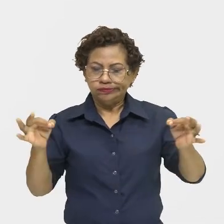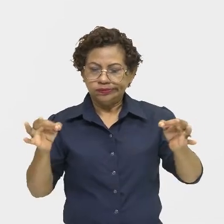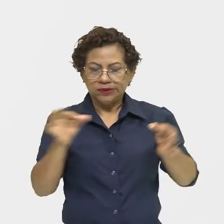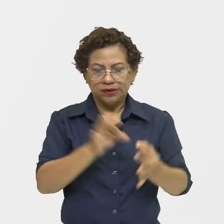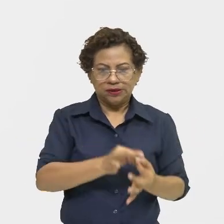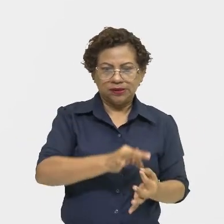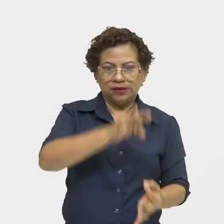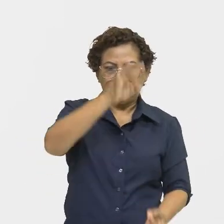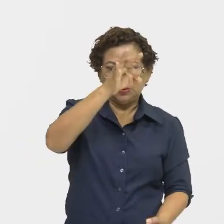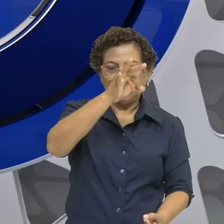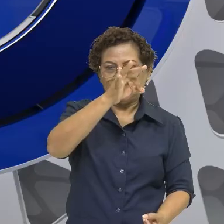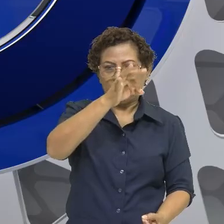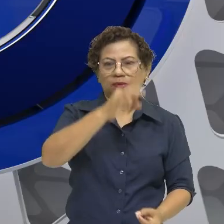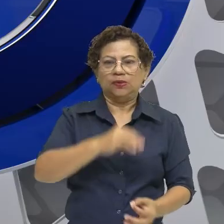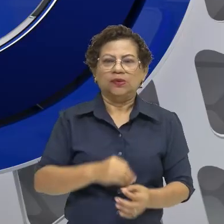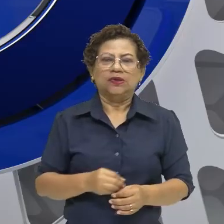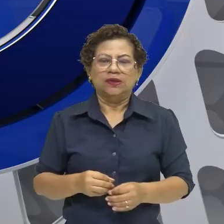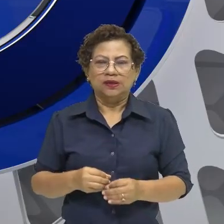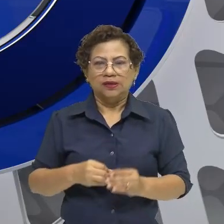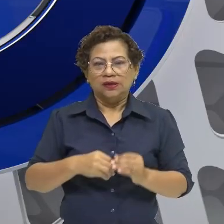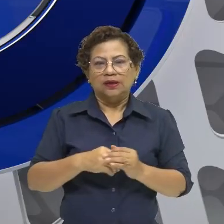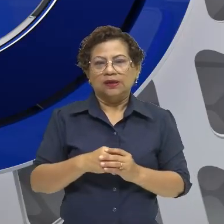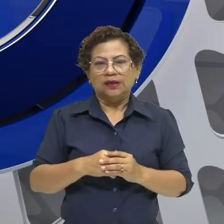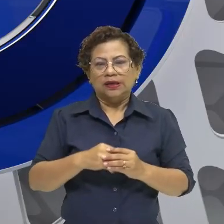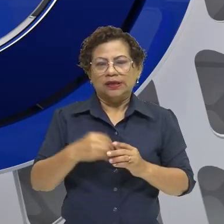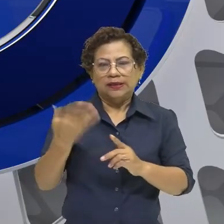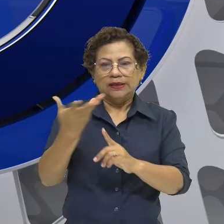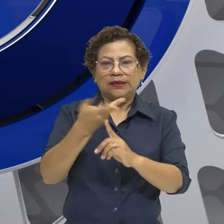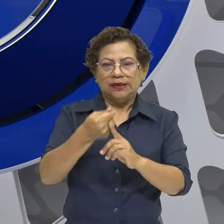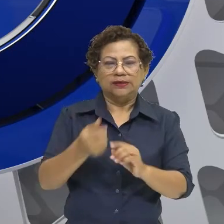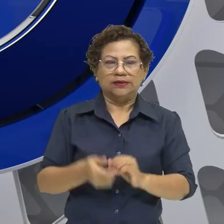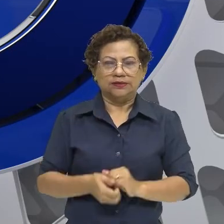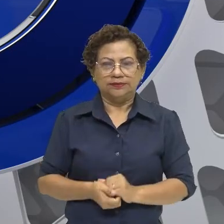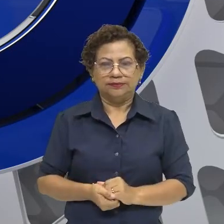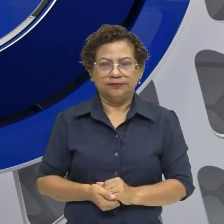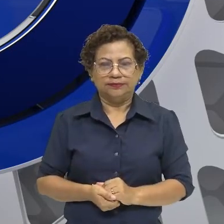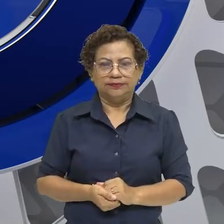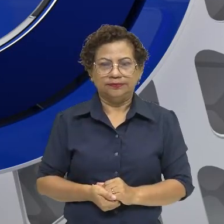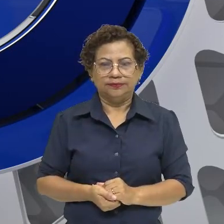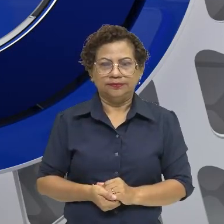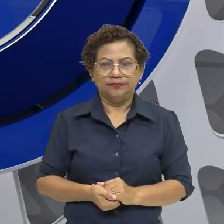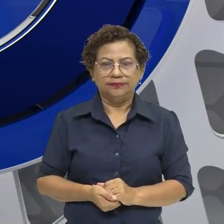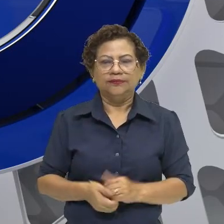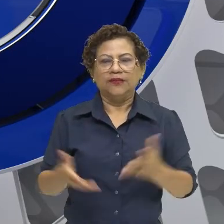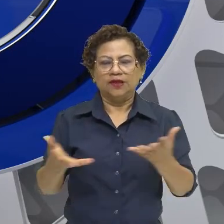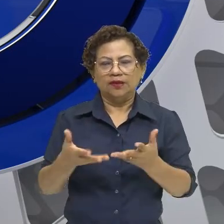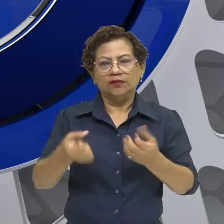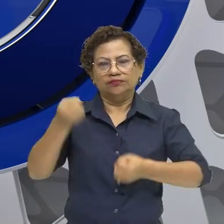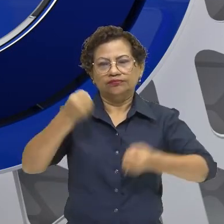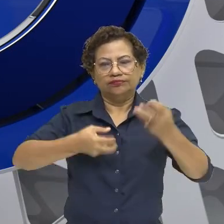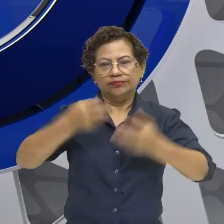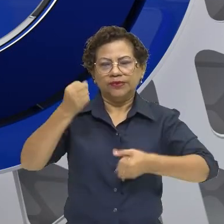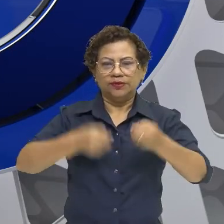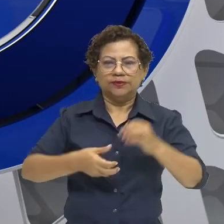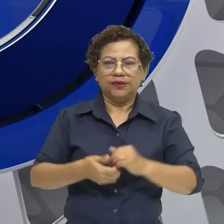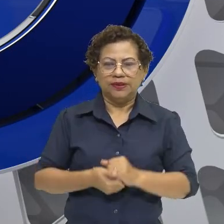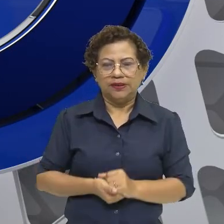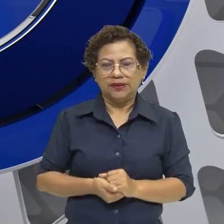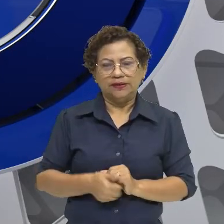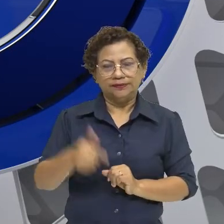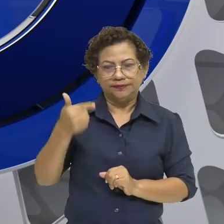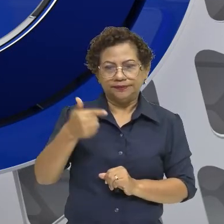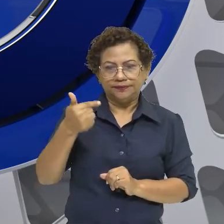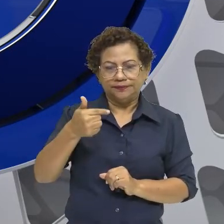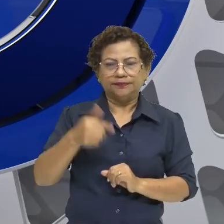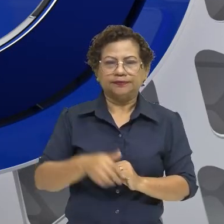obra de arte. Aí, nós passamos para o segundo momento, que é o momento